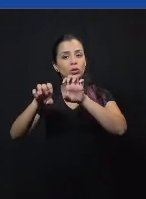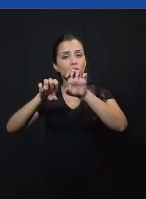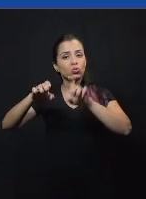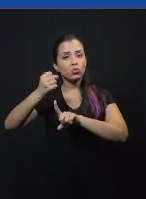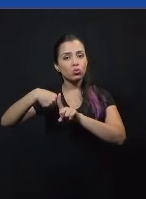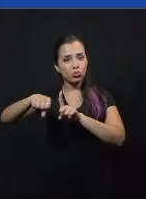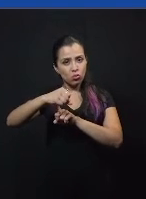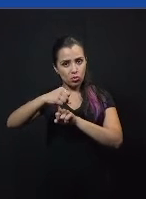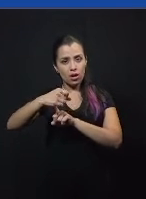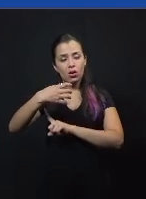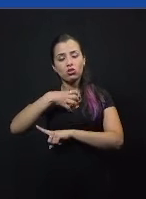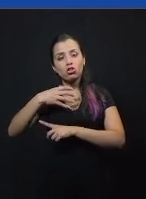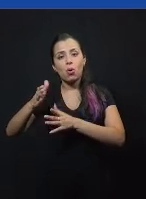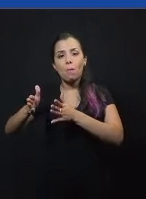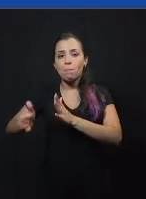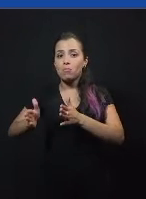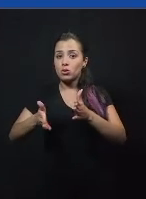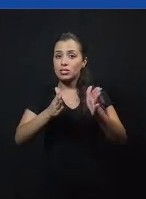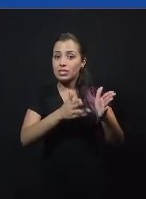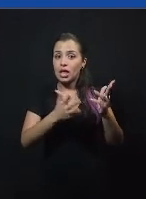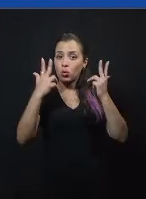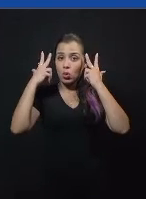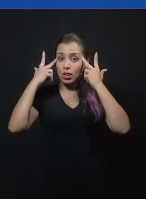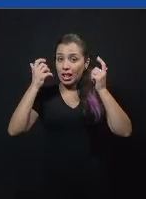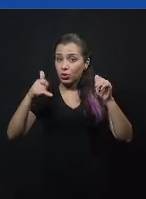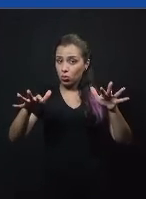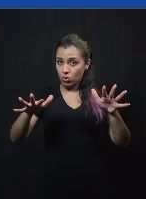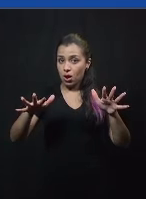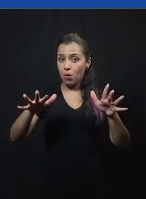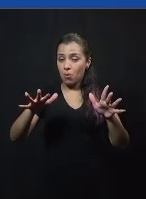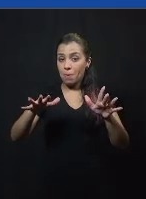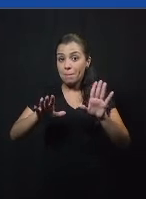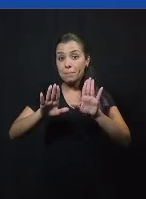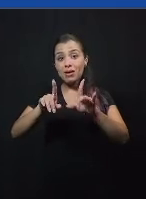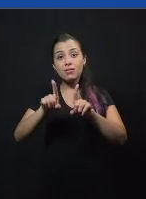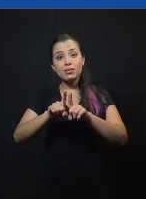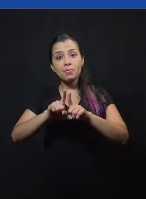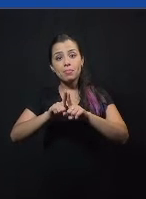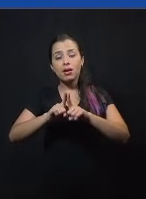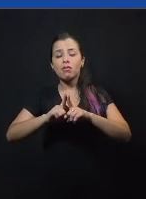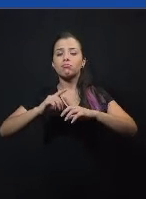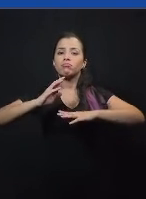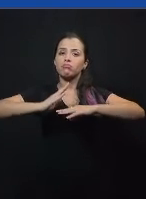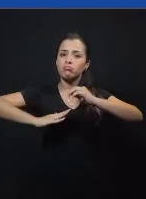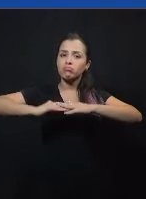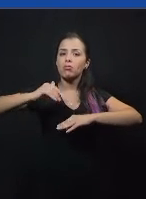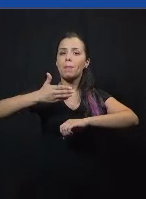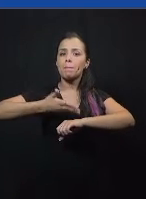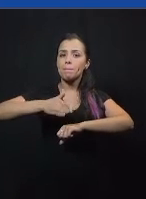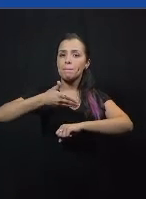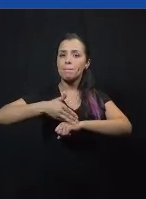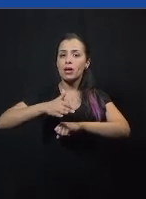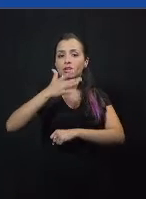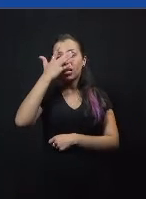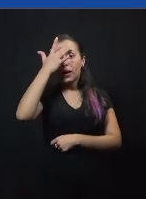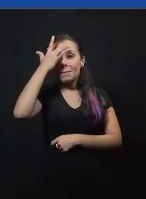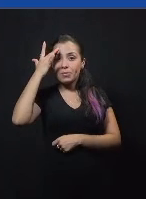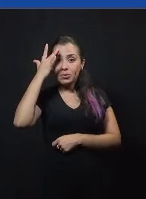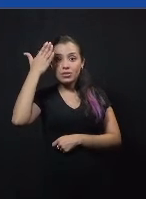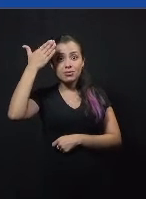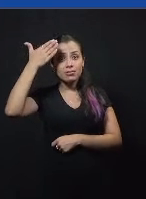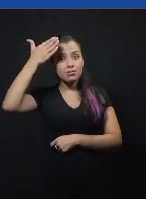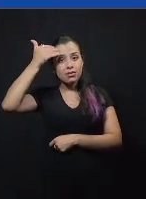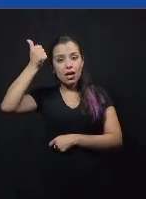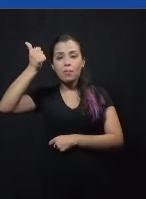só um processo natural da democracia, mas também um exercício. Um exercício para que as pessoas possam trabalhar as